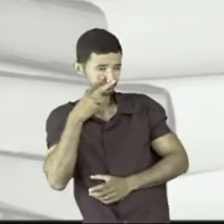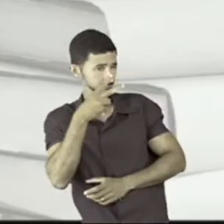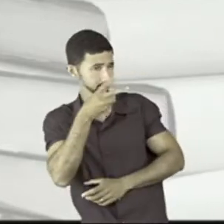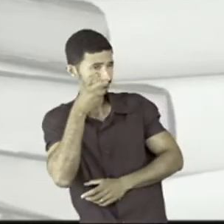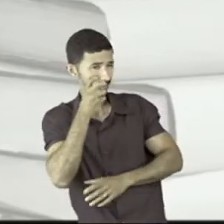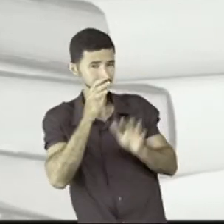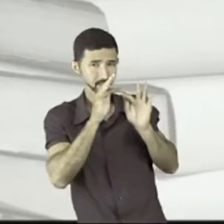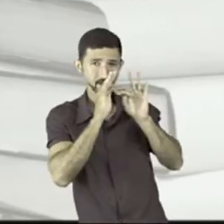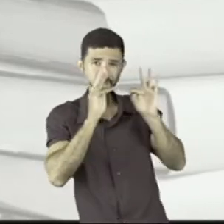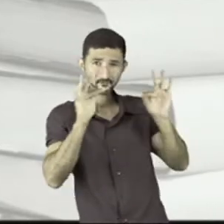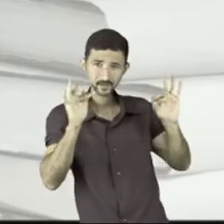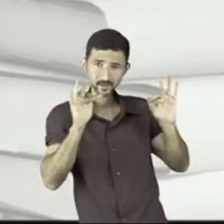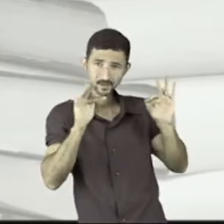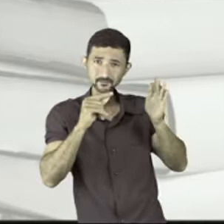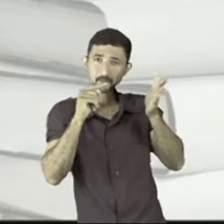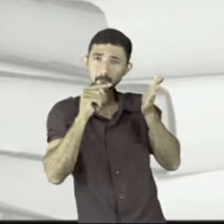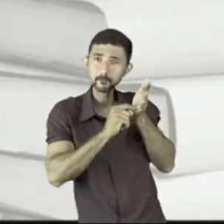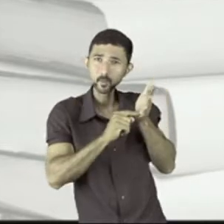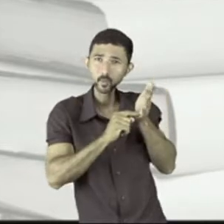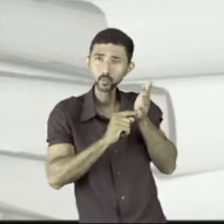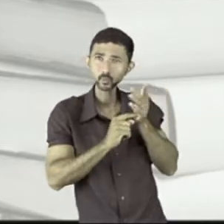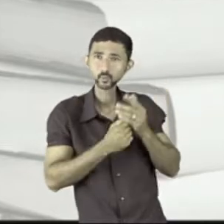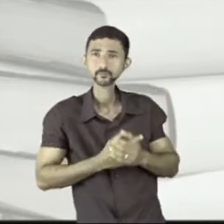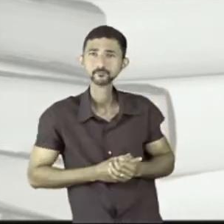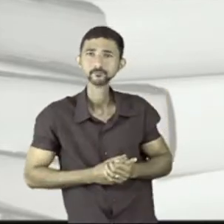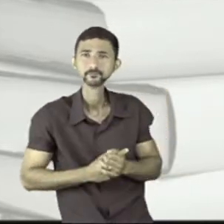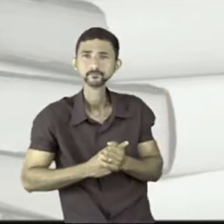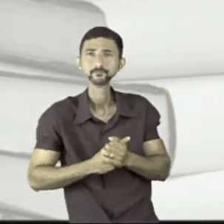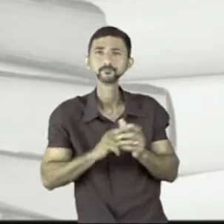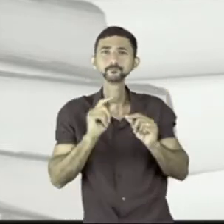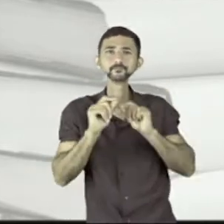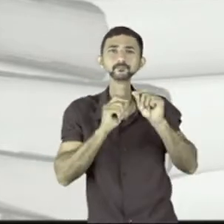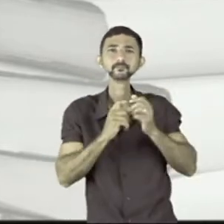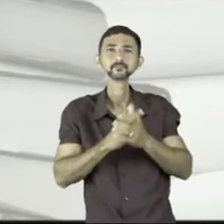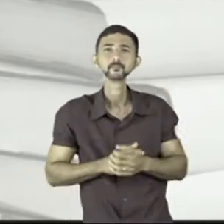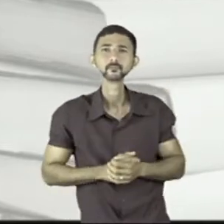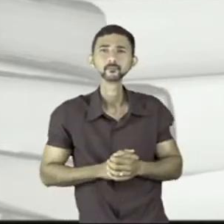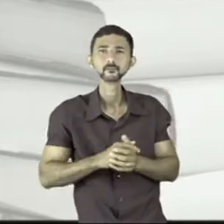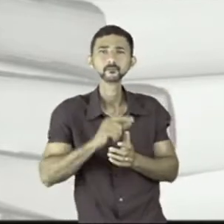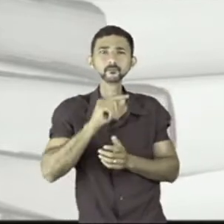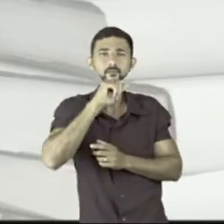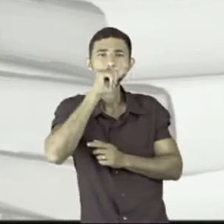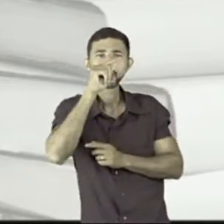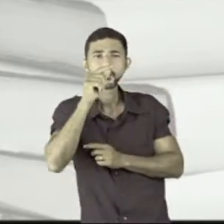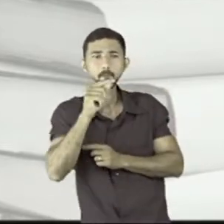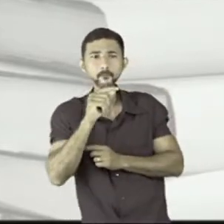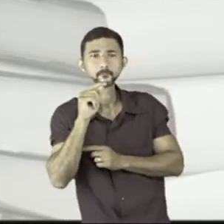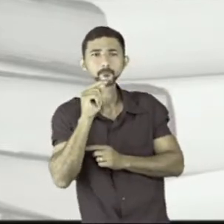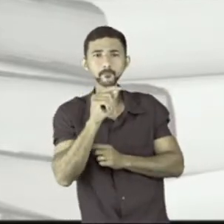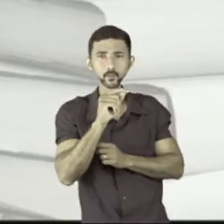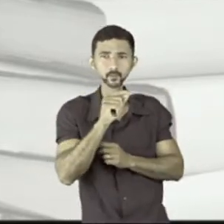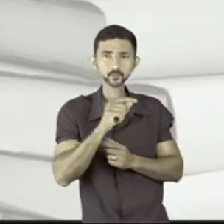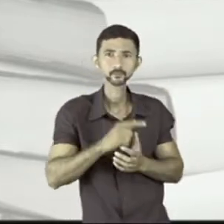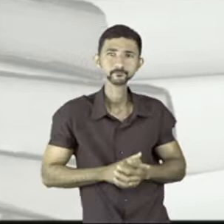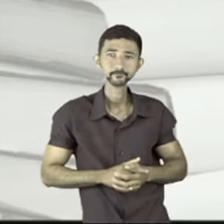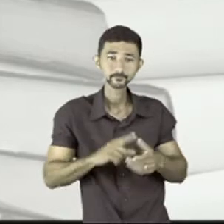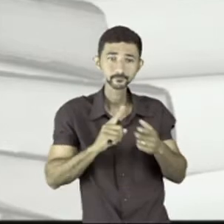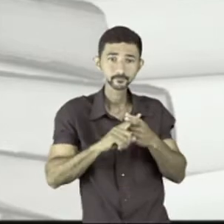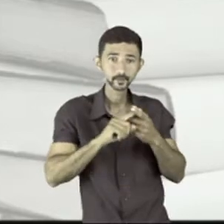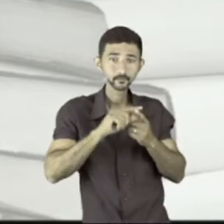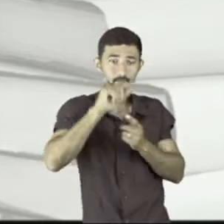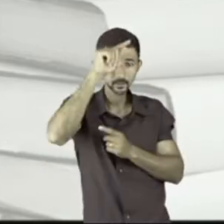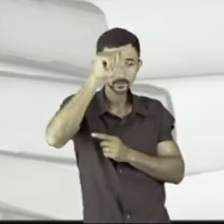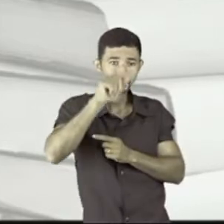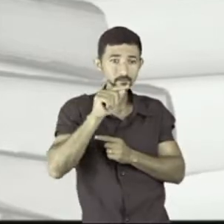a frase e para a pontuação, aqui no final, observa que tem um ponto de interrogação e um